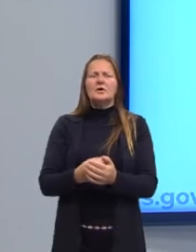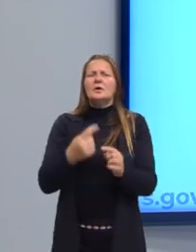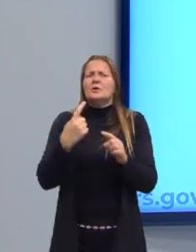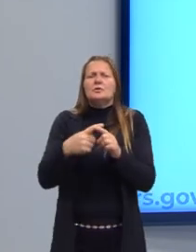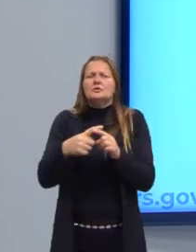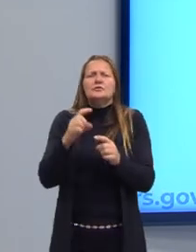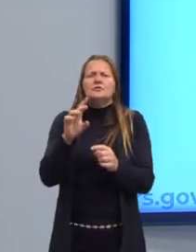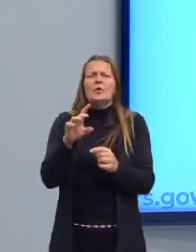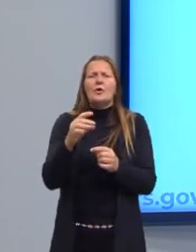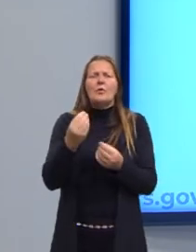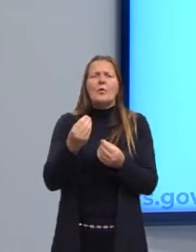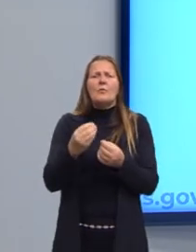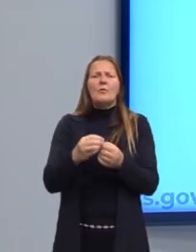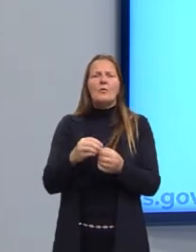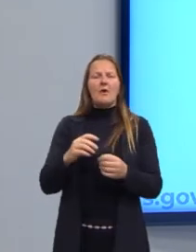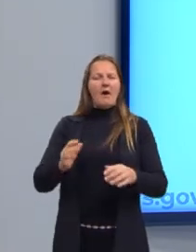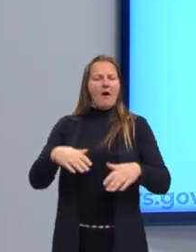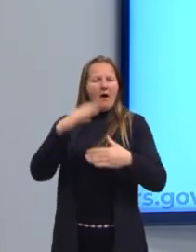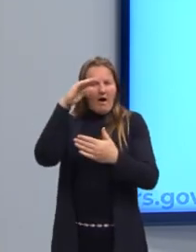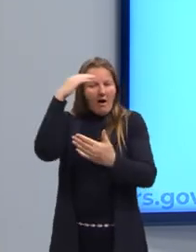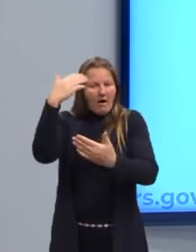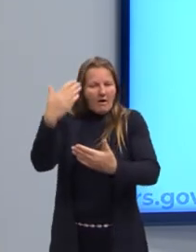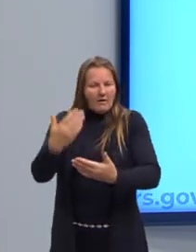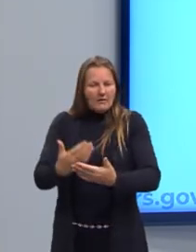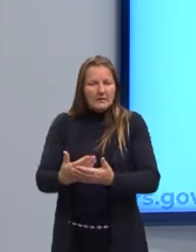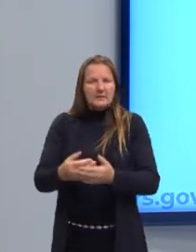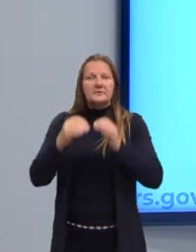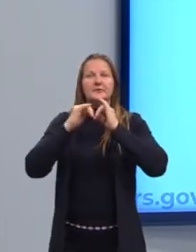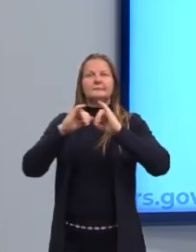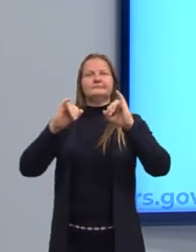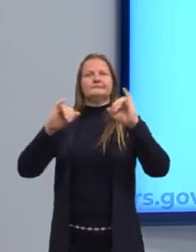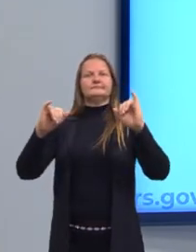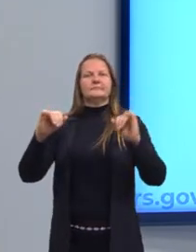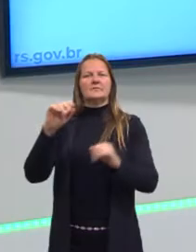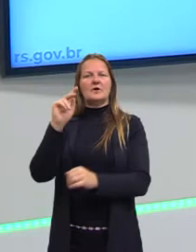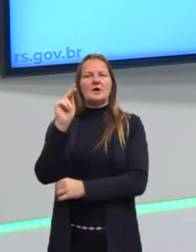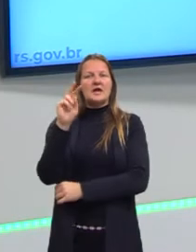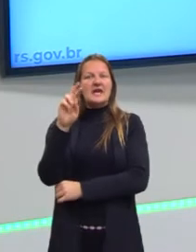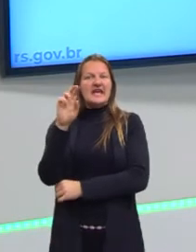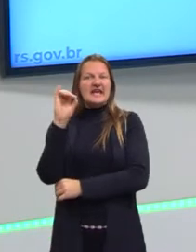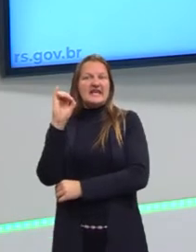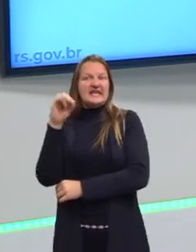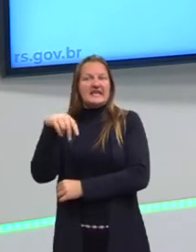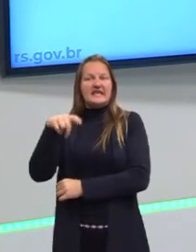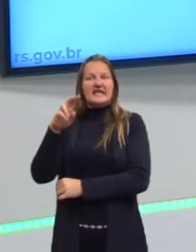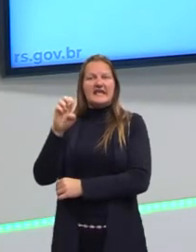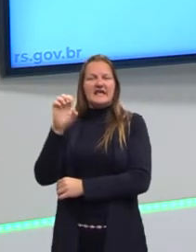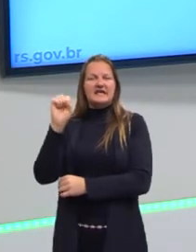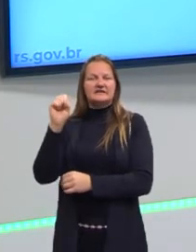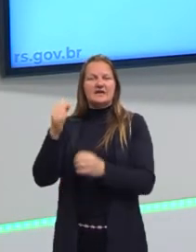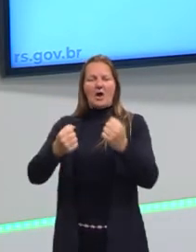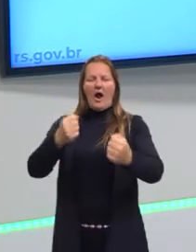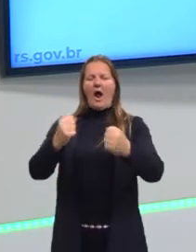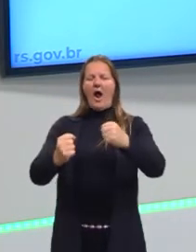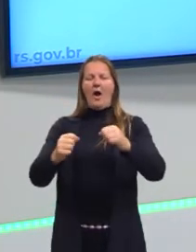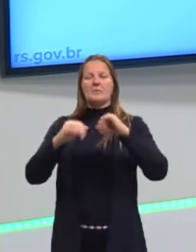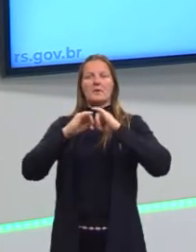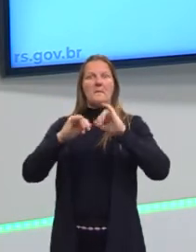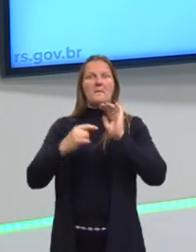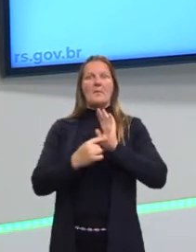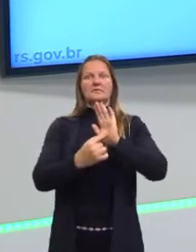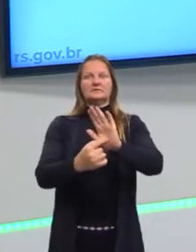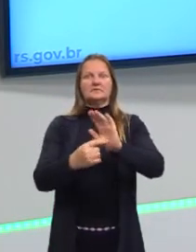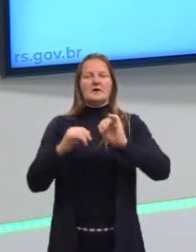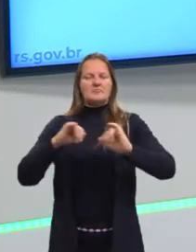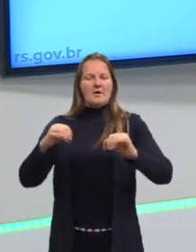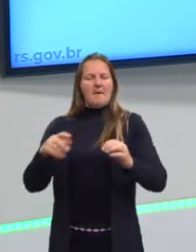si só uma fonte de honraria. Então, é preciso divulgá-la. Então, não adianta ter uma Ferrari na garagem. Eu preciso mostrar